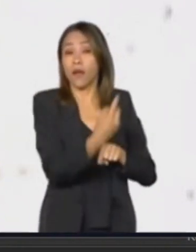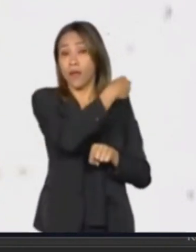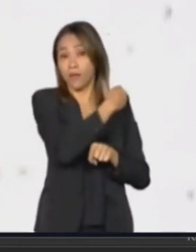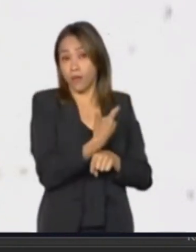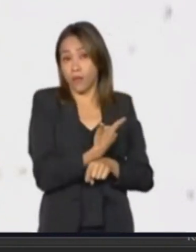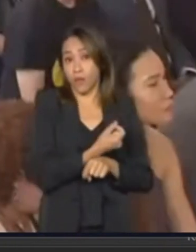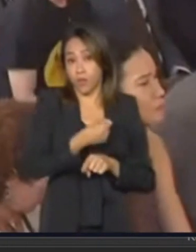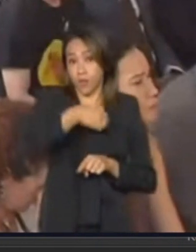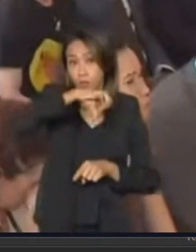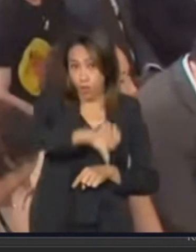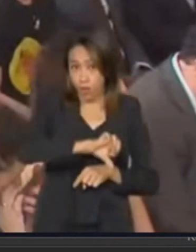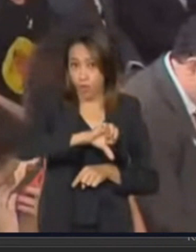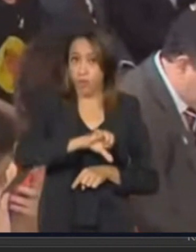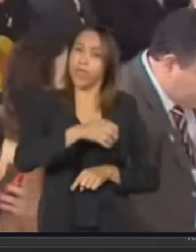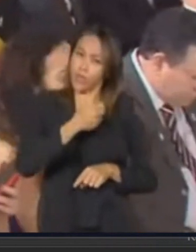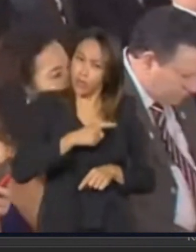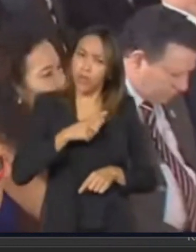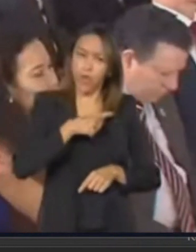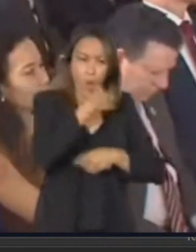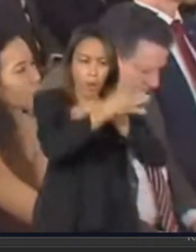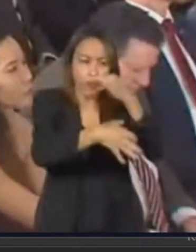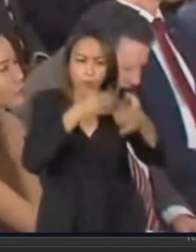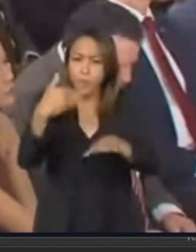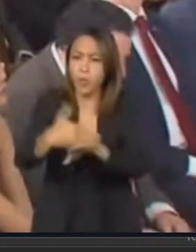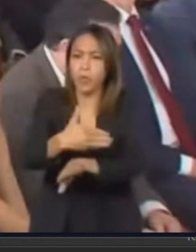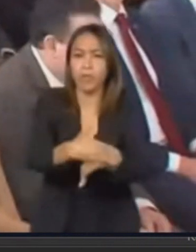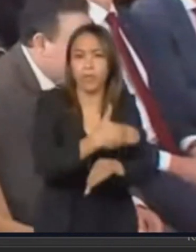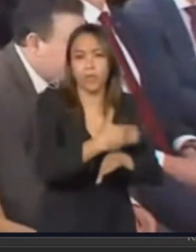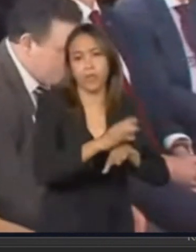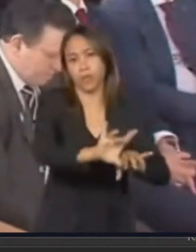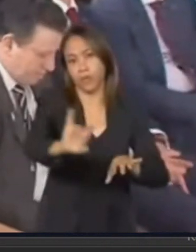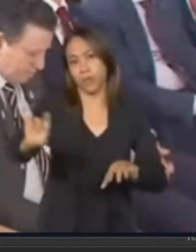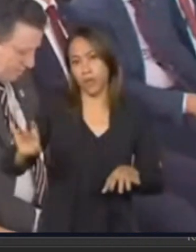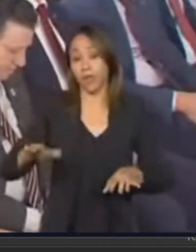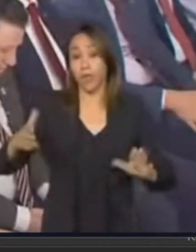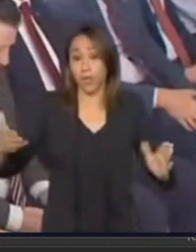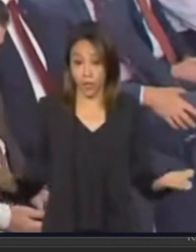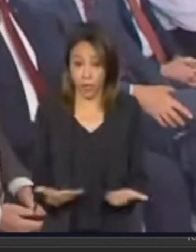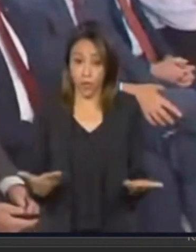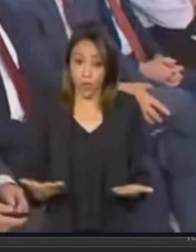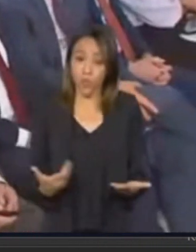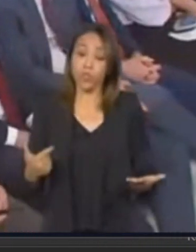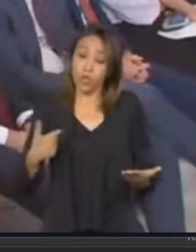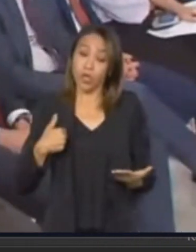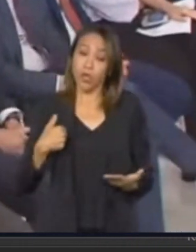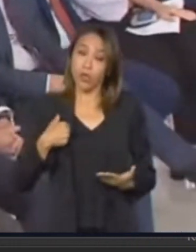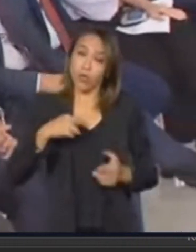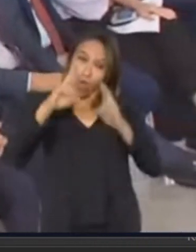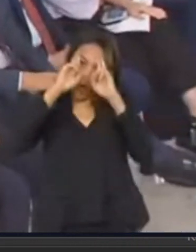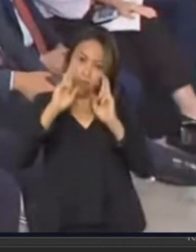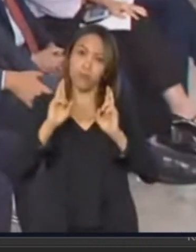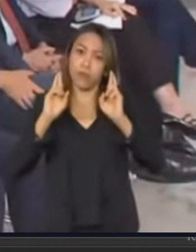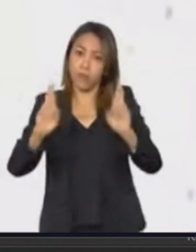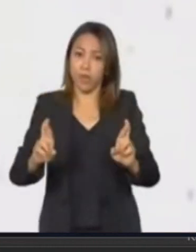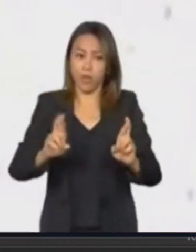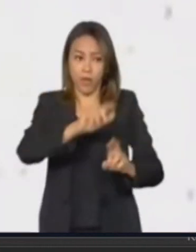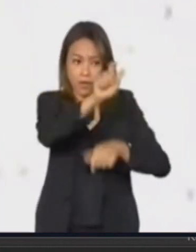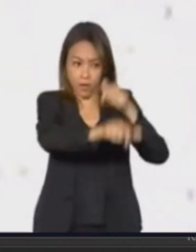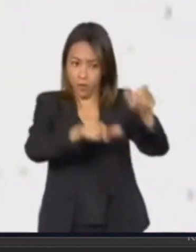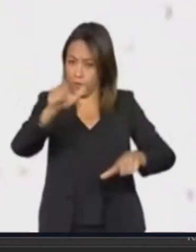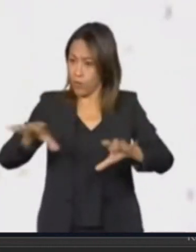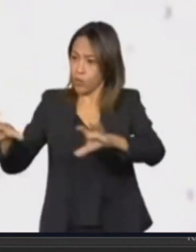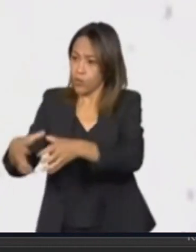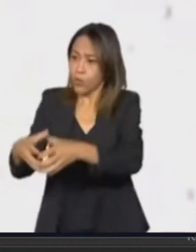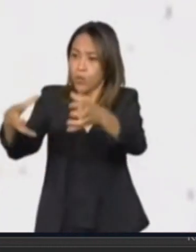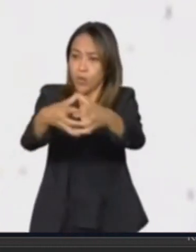E aqui eu reitero minha saudação, respeito e reconhecimento às organizações da sociedade civil